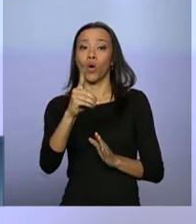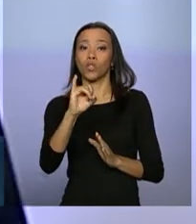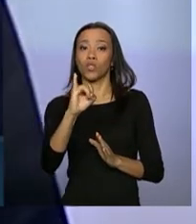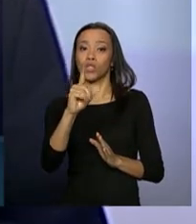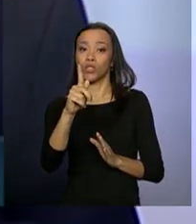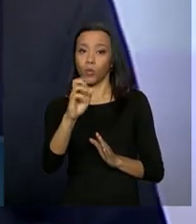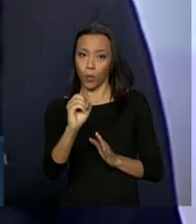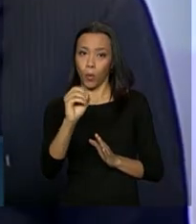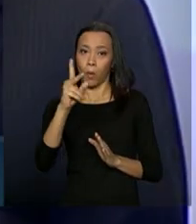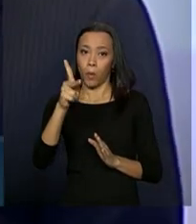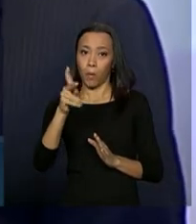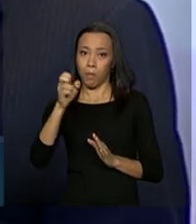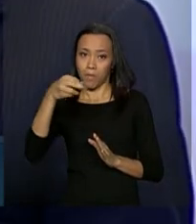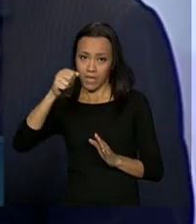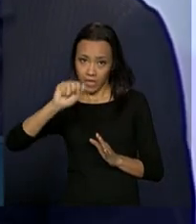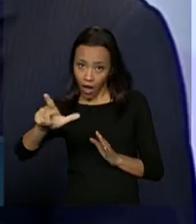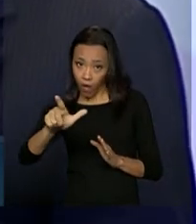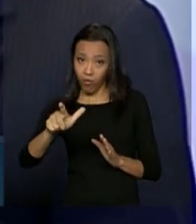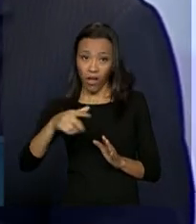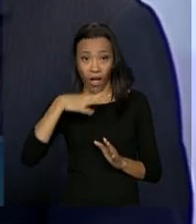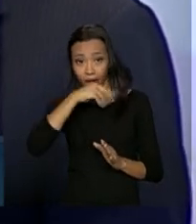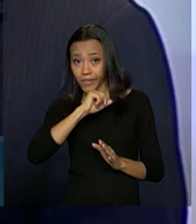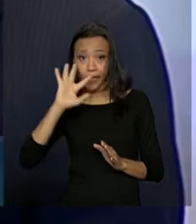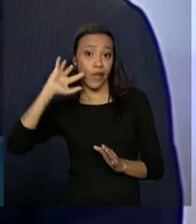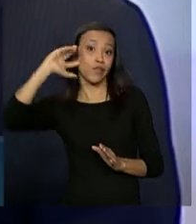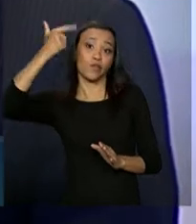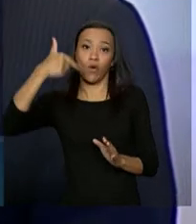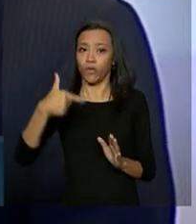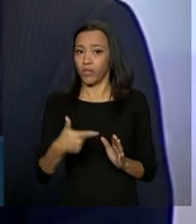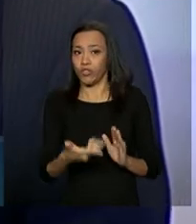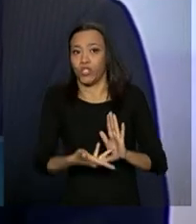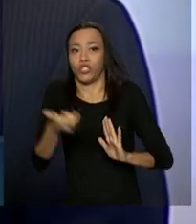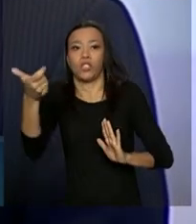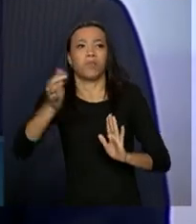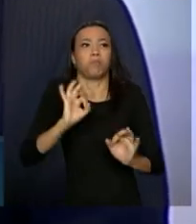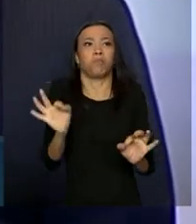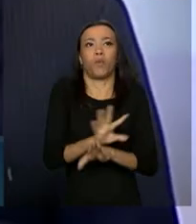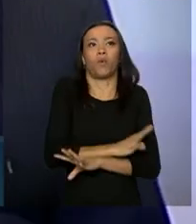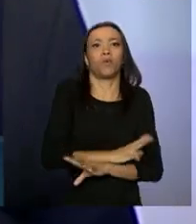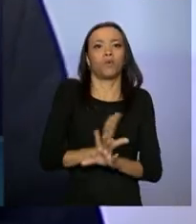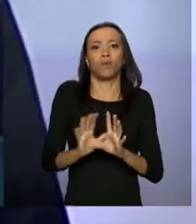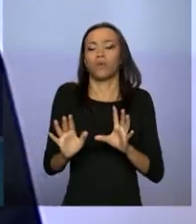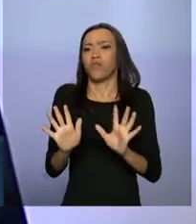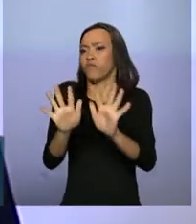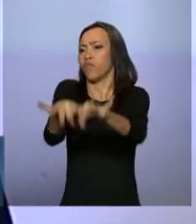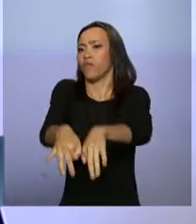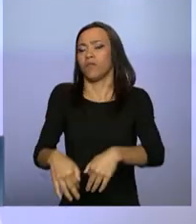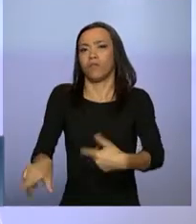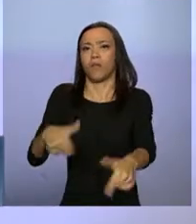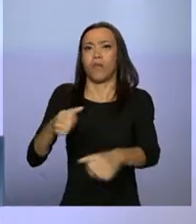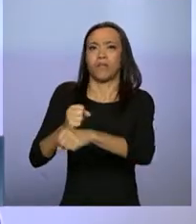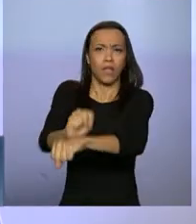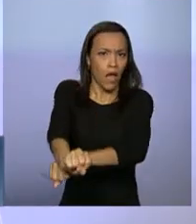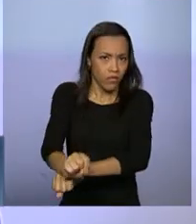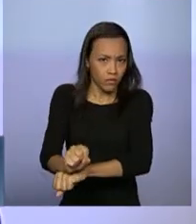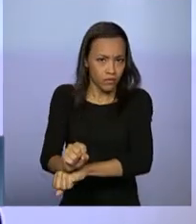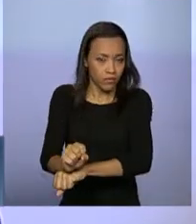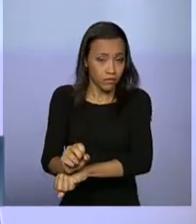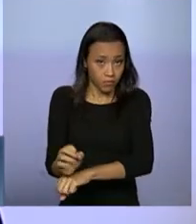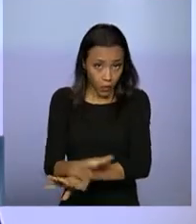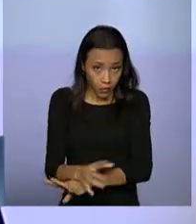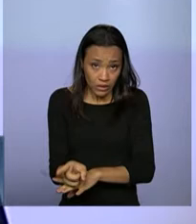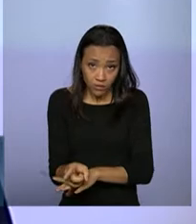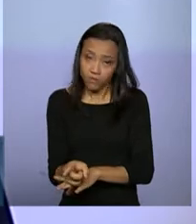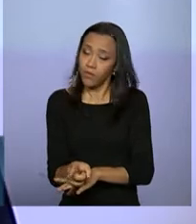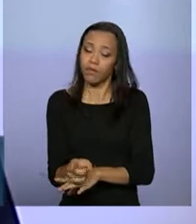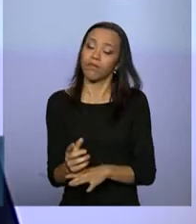Acaba com o artigo, então não tem mais trabalho escravo, degradante, e acabou o trabalho escravo. O que